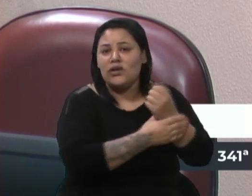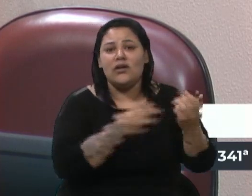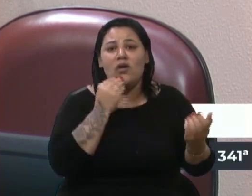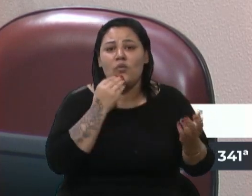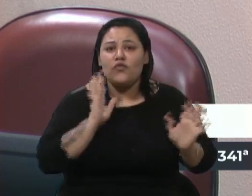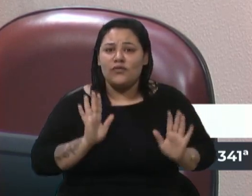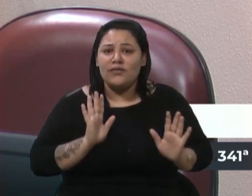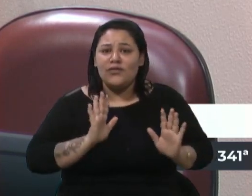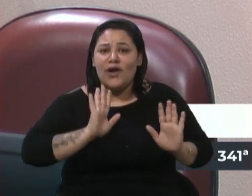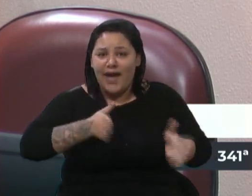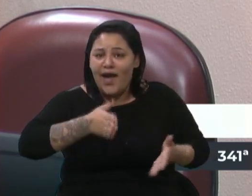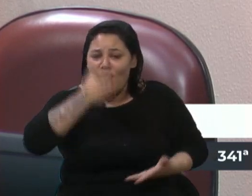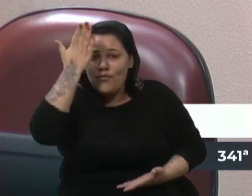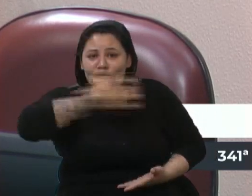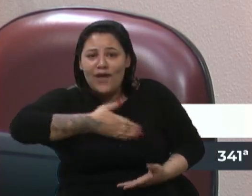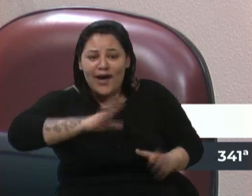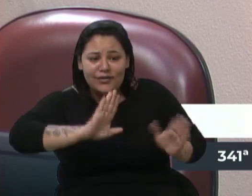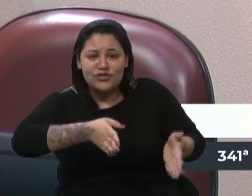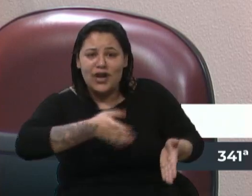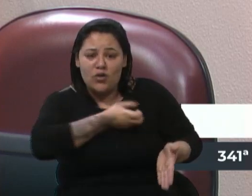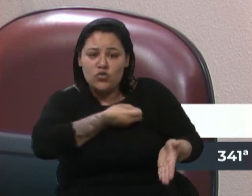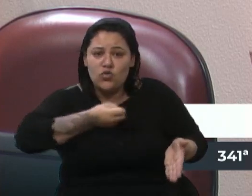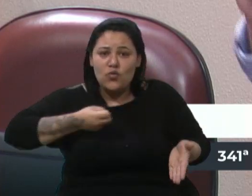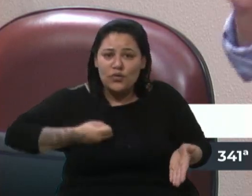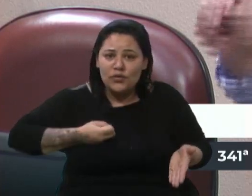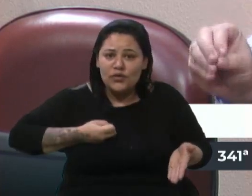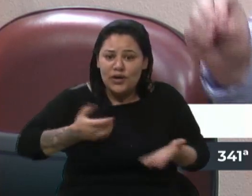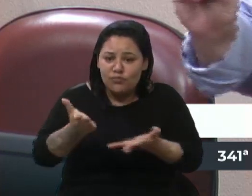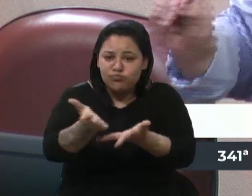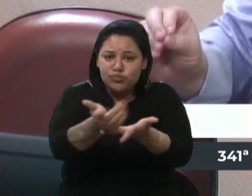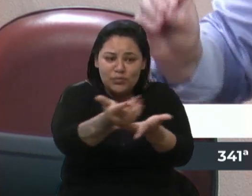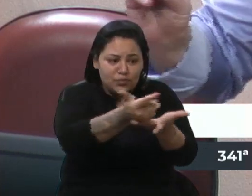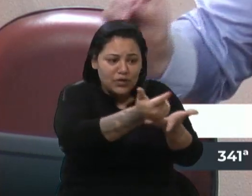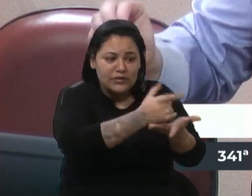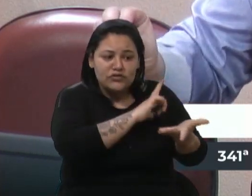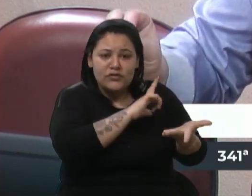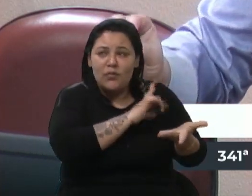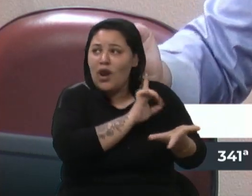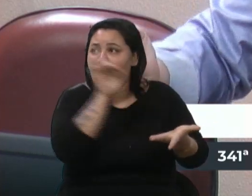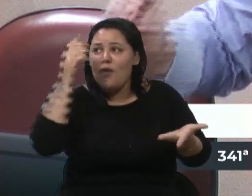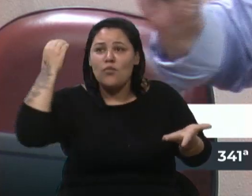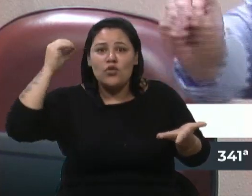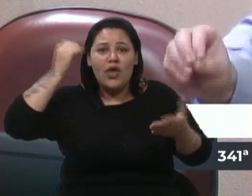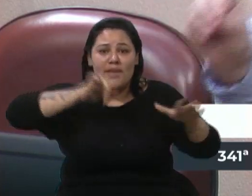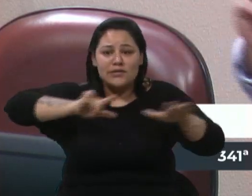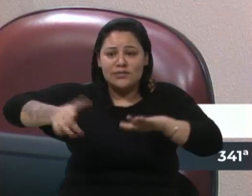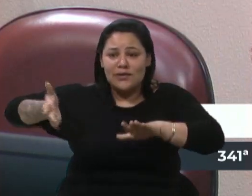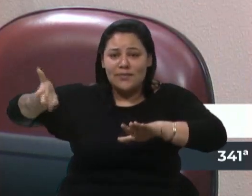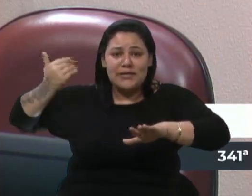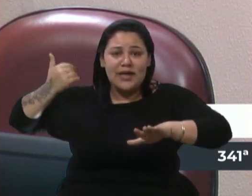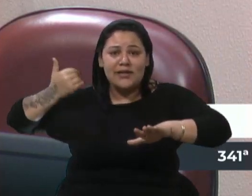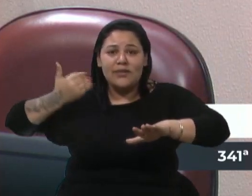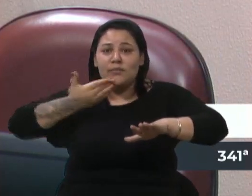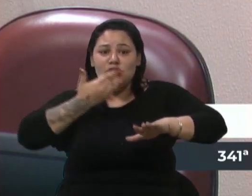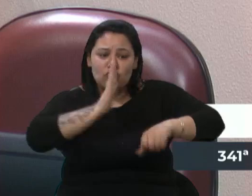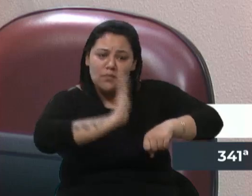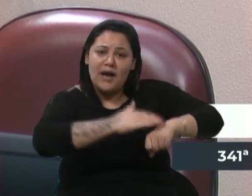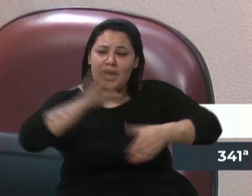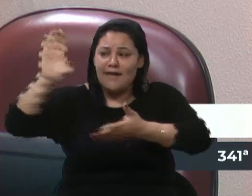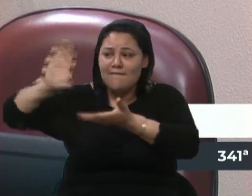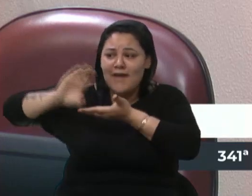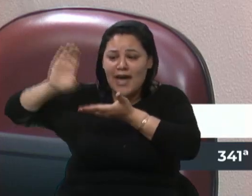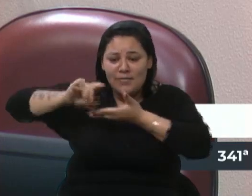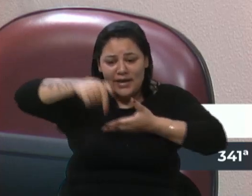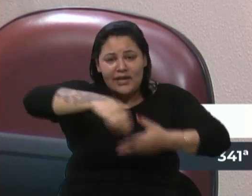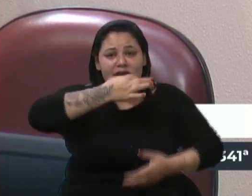comprovado até pelos números, pelos dados que nós tivemos em Porto Alegre na semana passada, pedindo mais efetivo para a cidade de